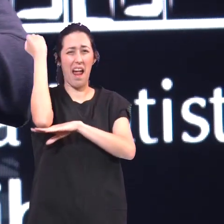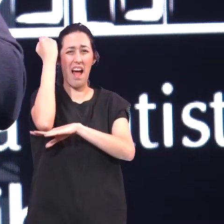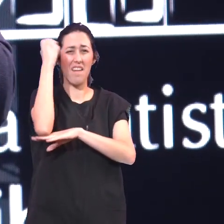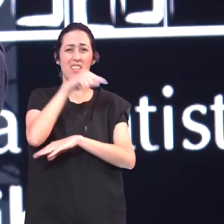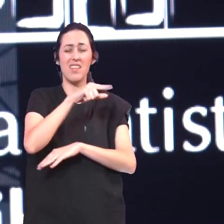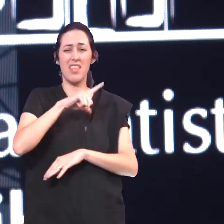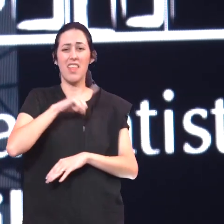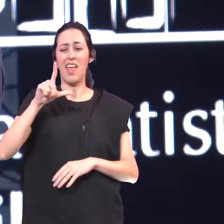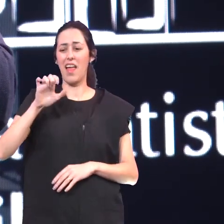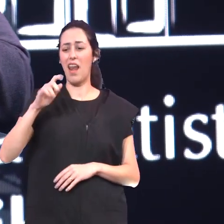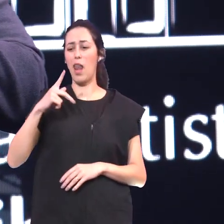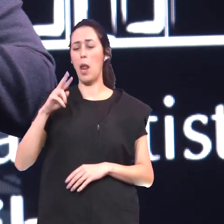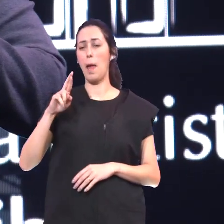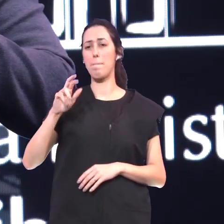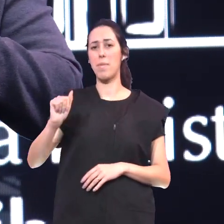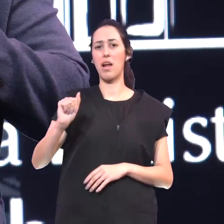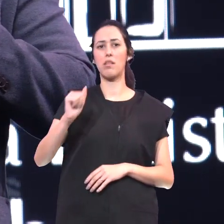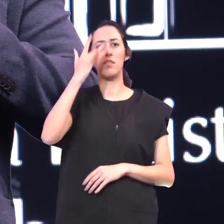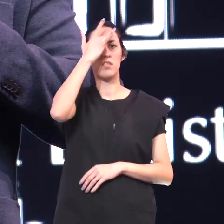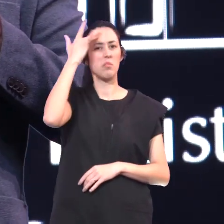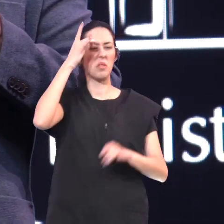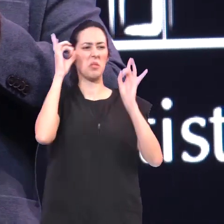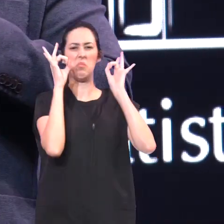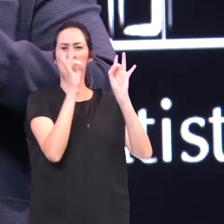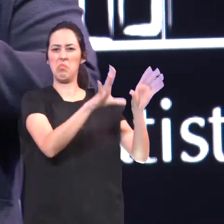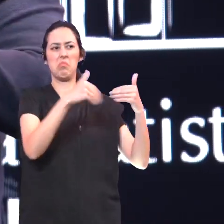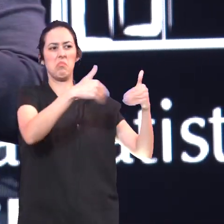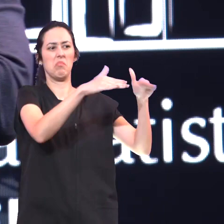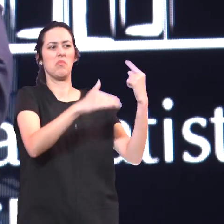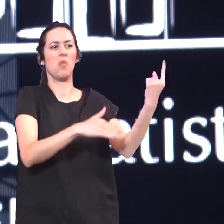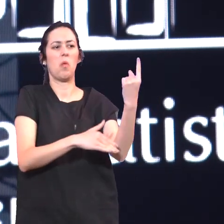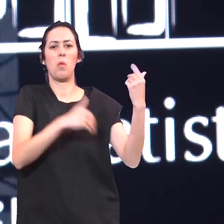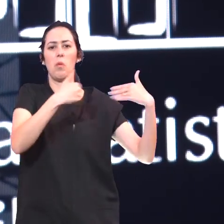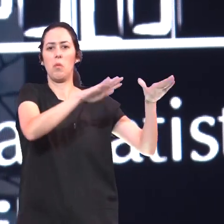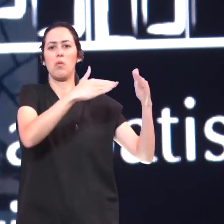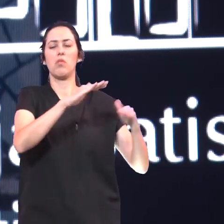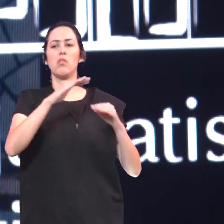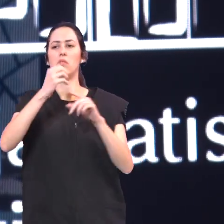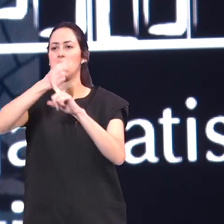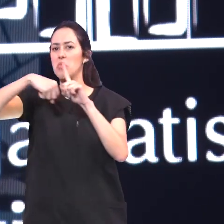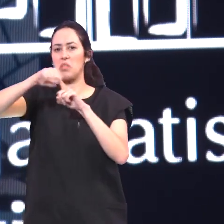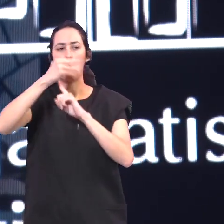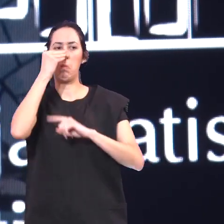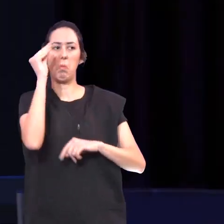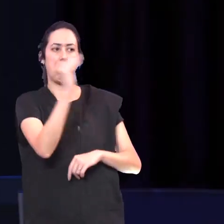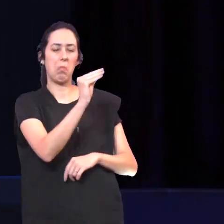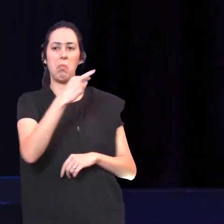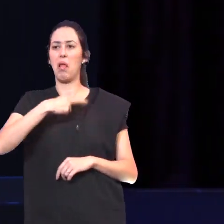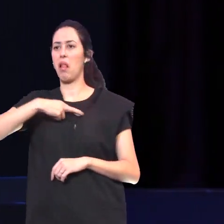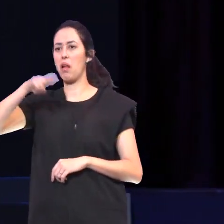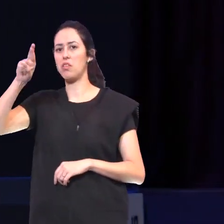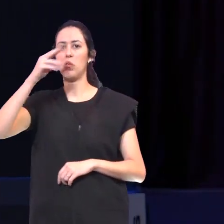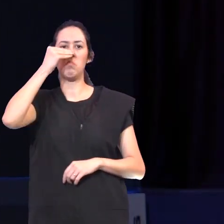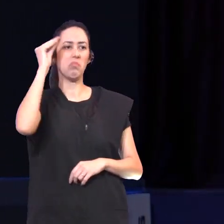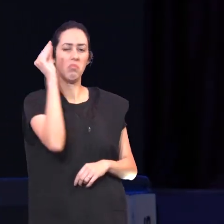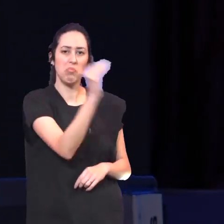lepra Era segregação Social Segregação Religiosa Segregação Familiar